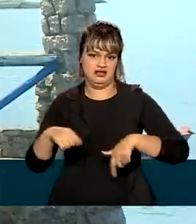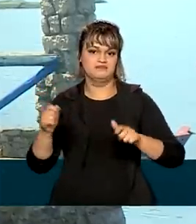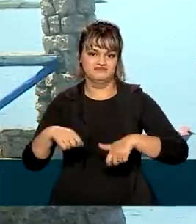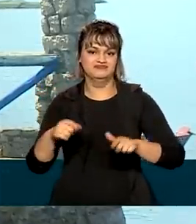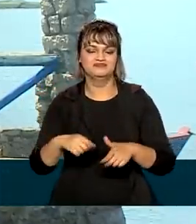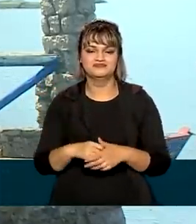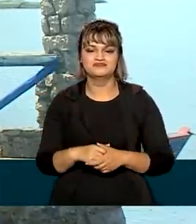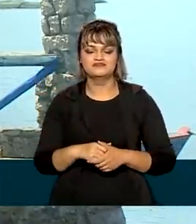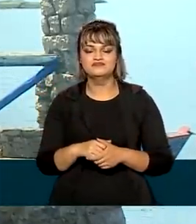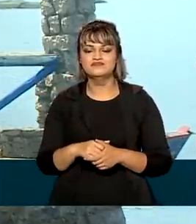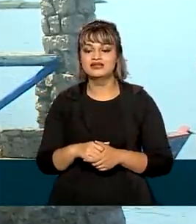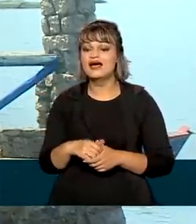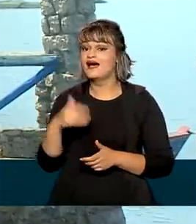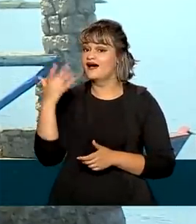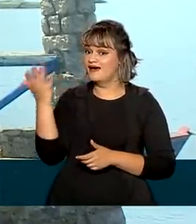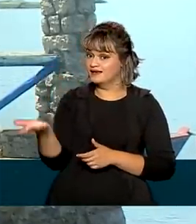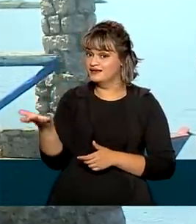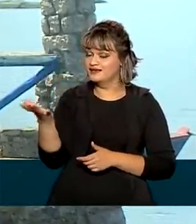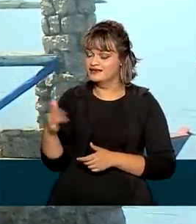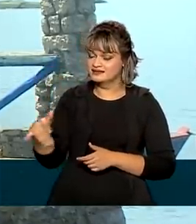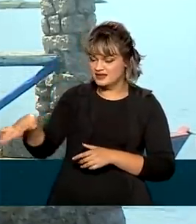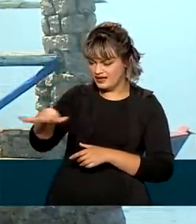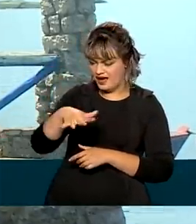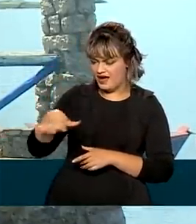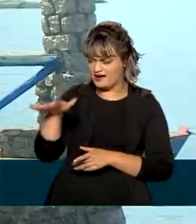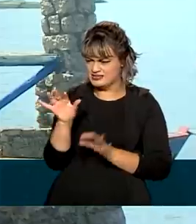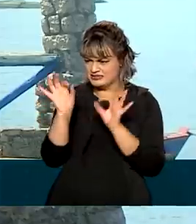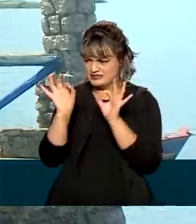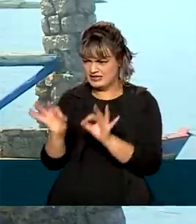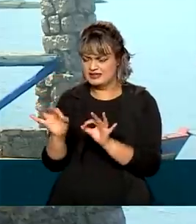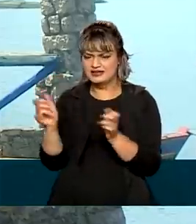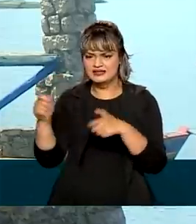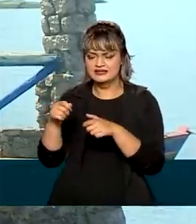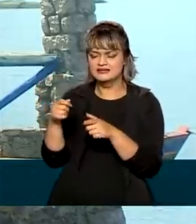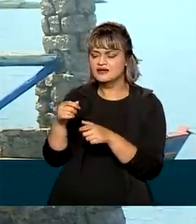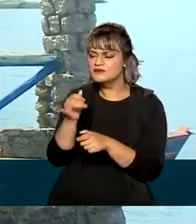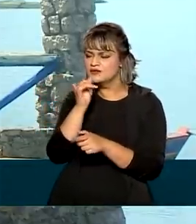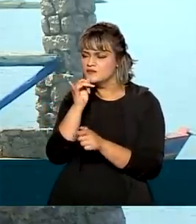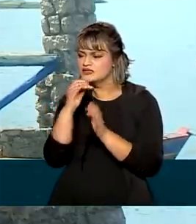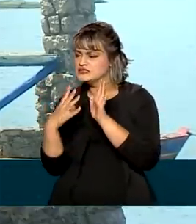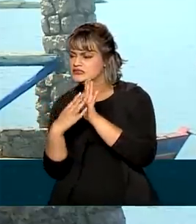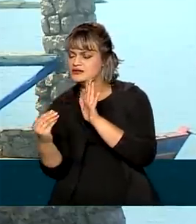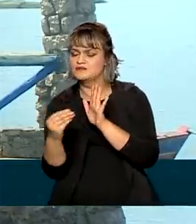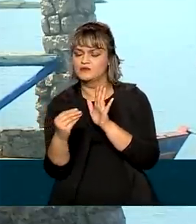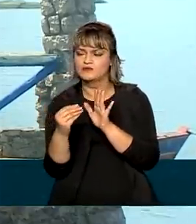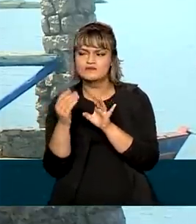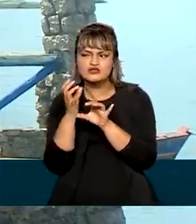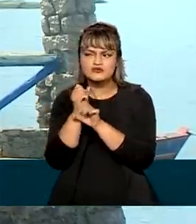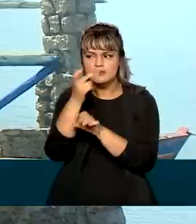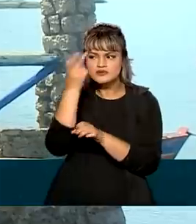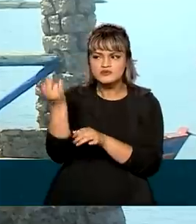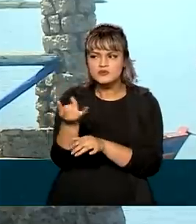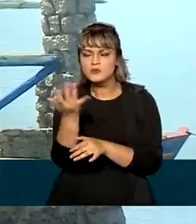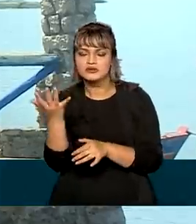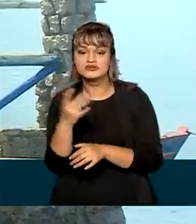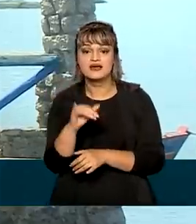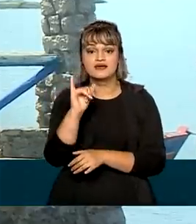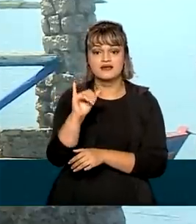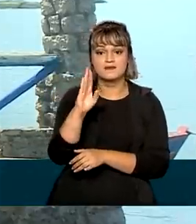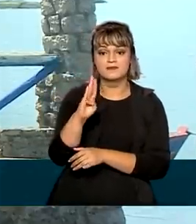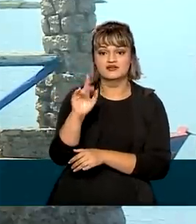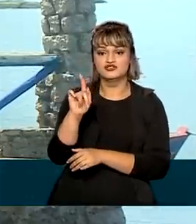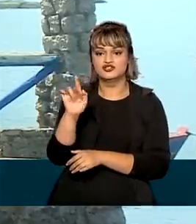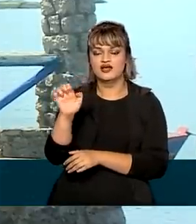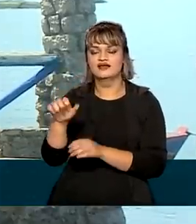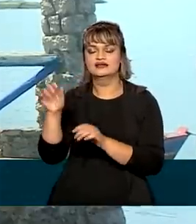contra a Covid-19, além de ter o tamanho adequado para servir como amostra do levantamento. Aqui, o IBGE testa